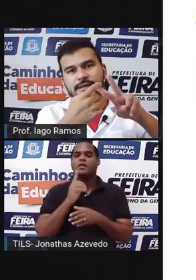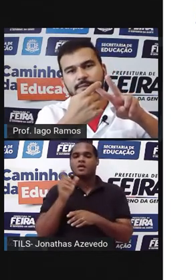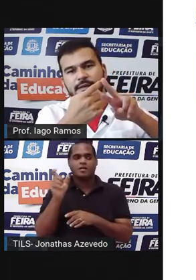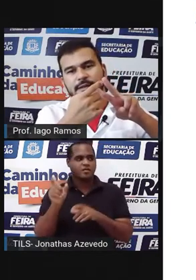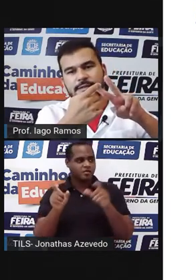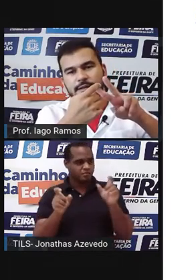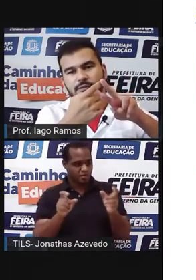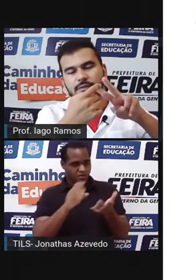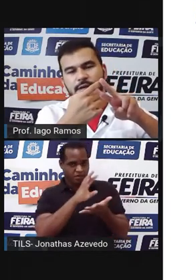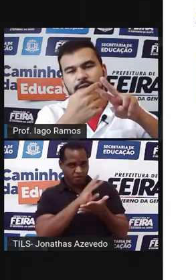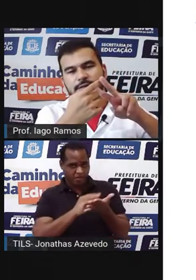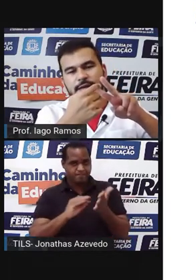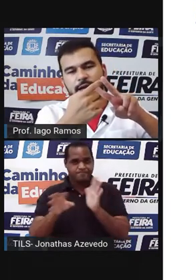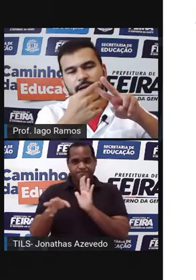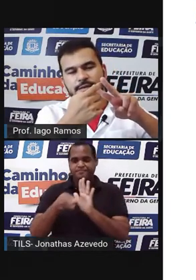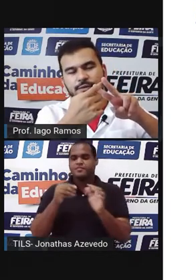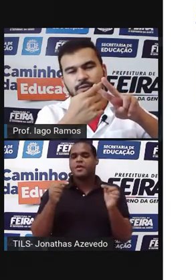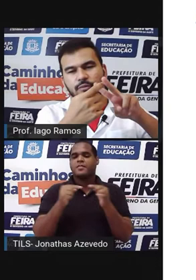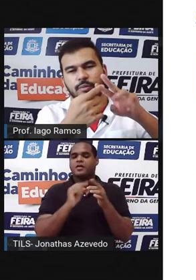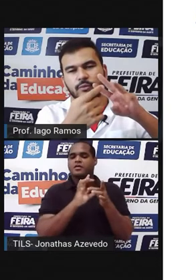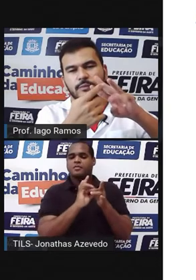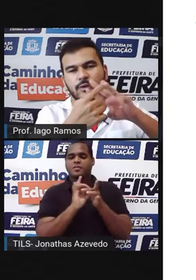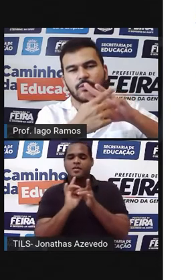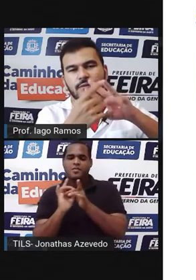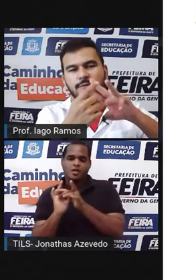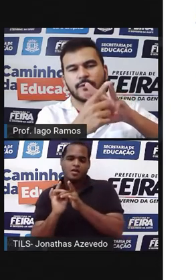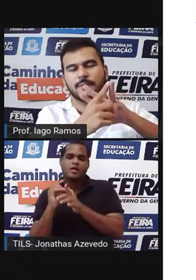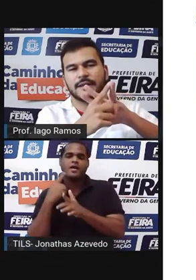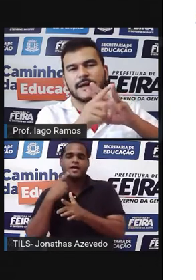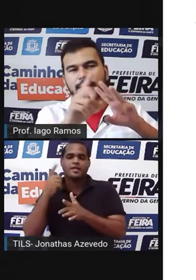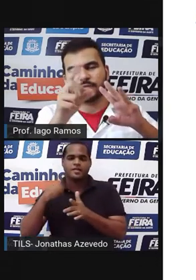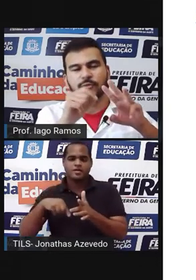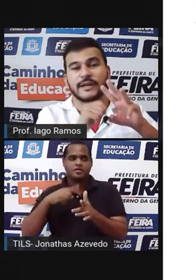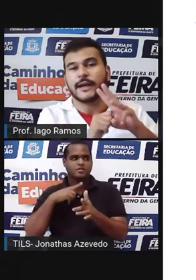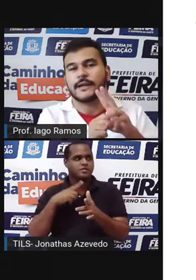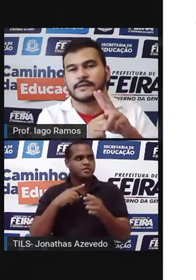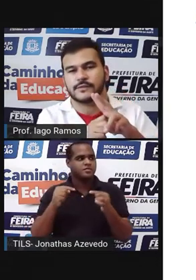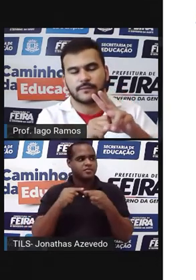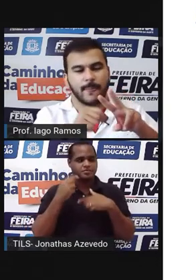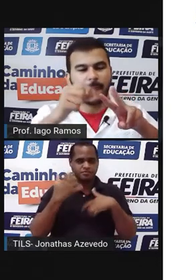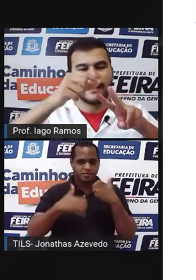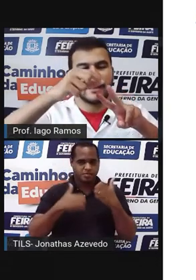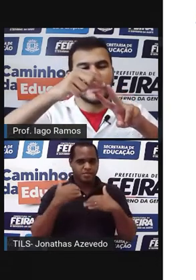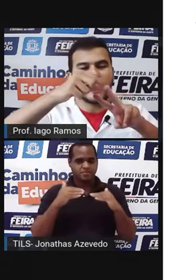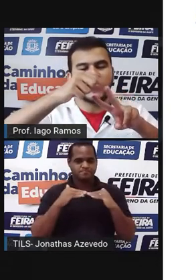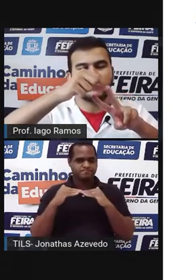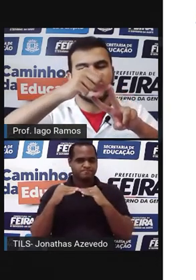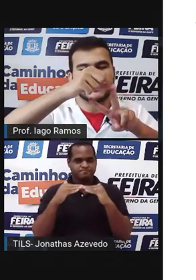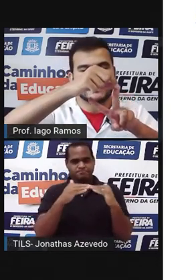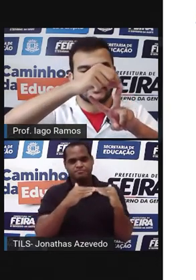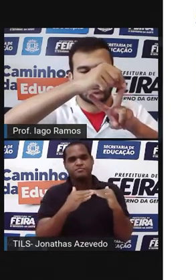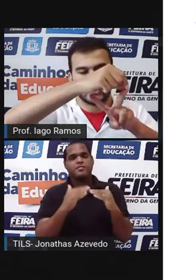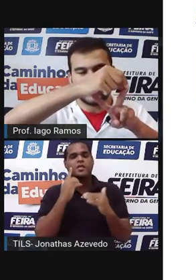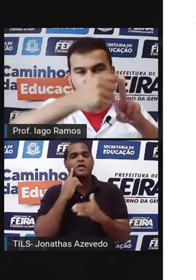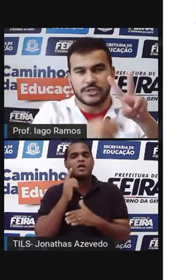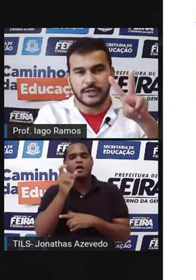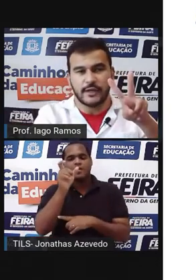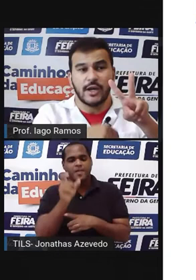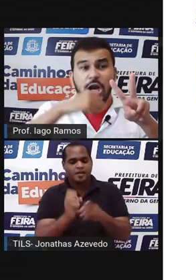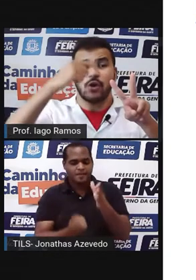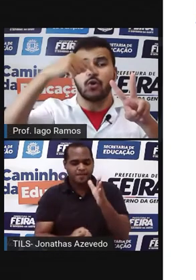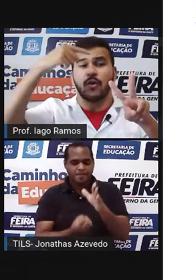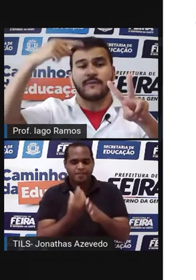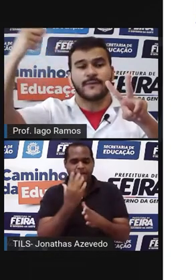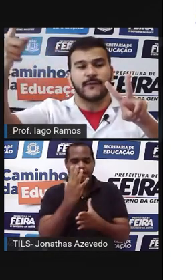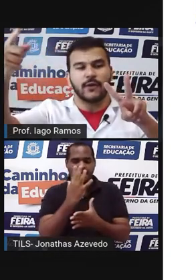e essa imitação se relacionam por uma conformidade. O que é isso? A imitação surge